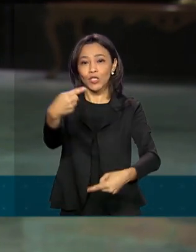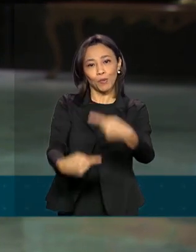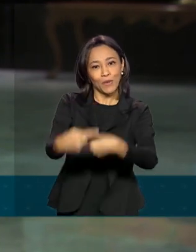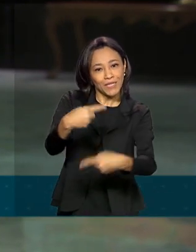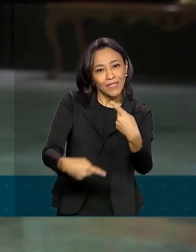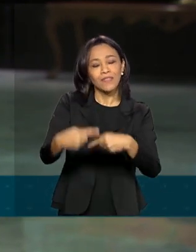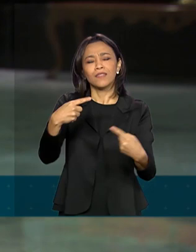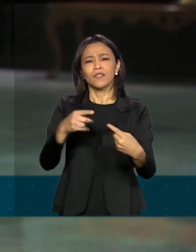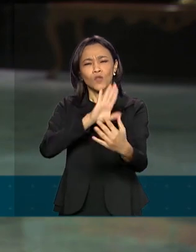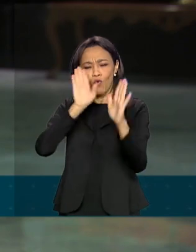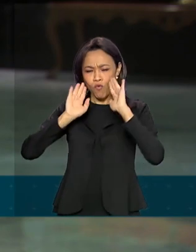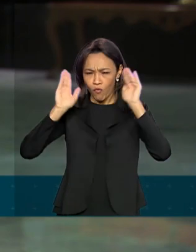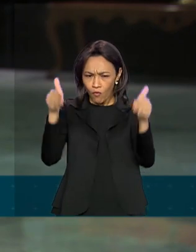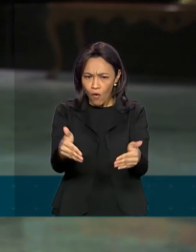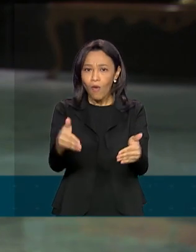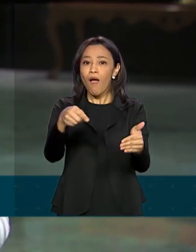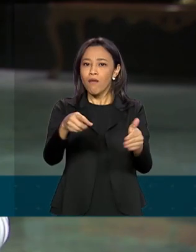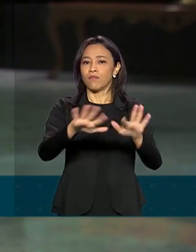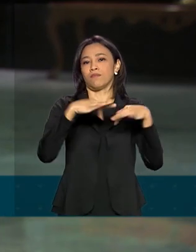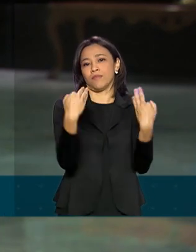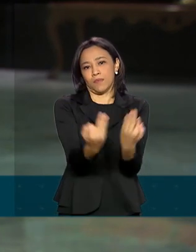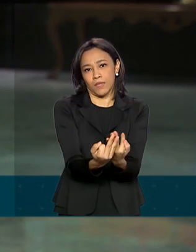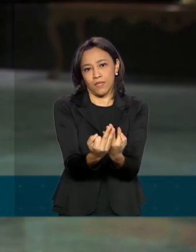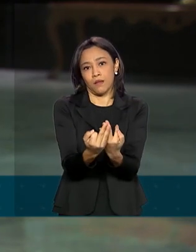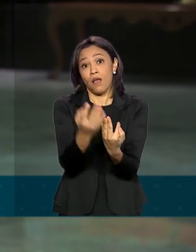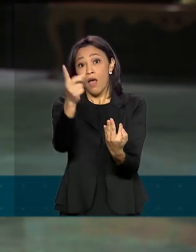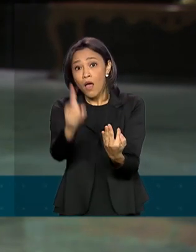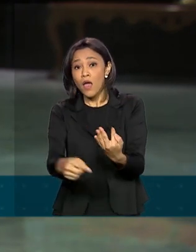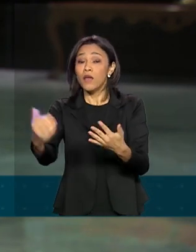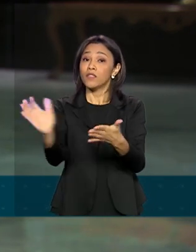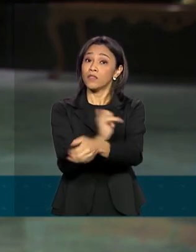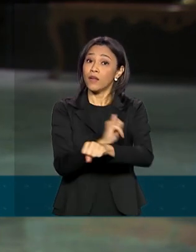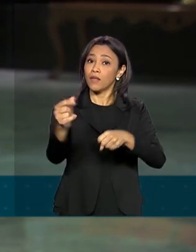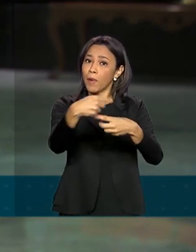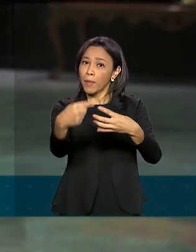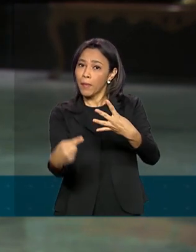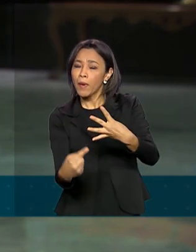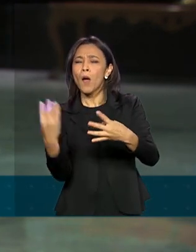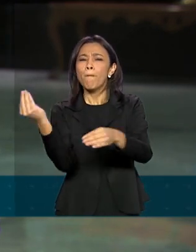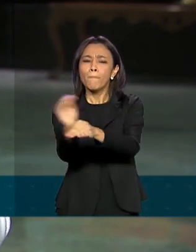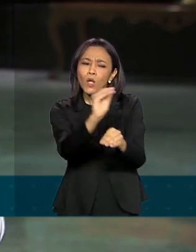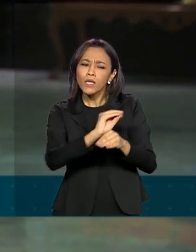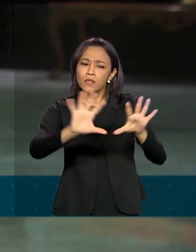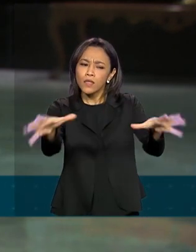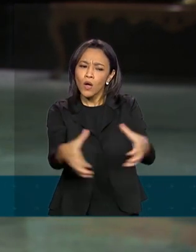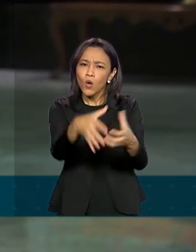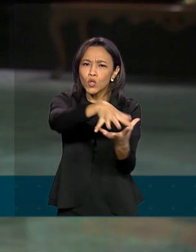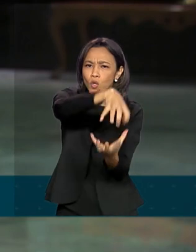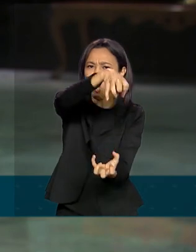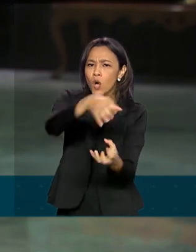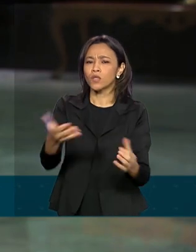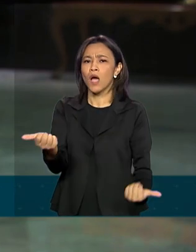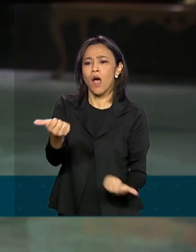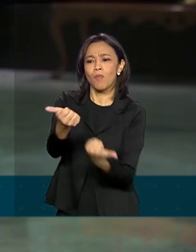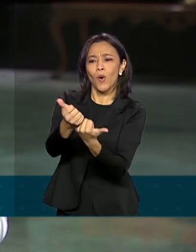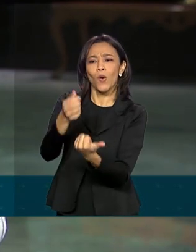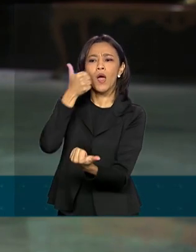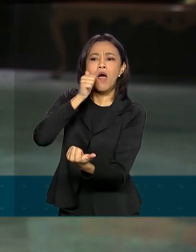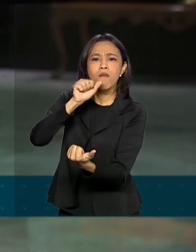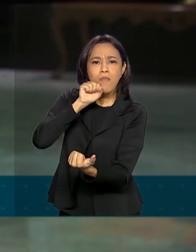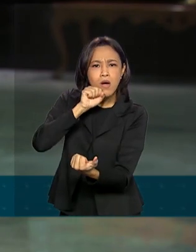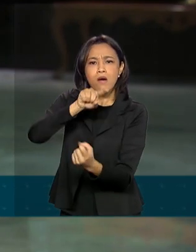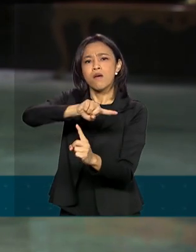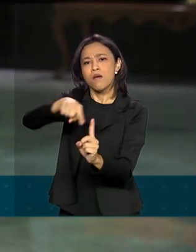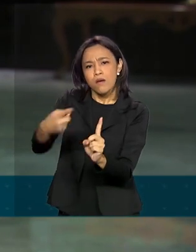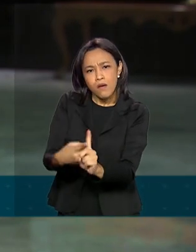tenham como foco a família. São ações como as de proteção aos idosos, de apoio à paternidade